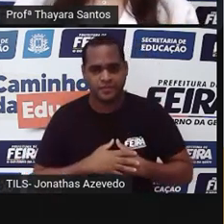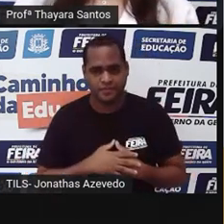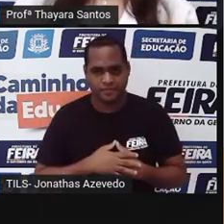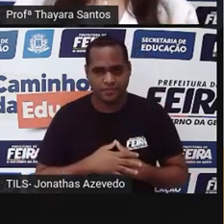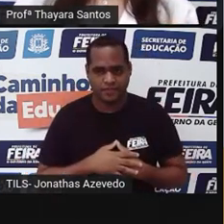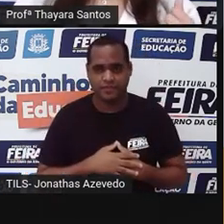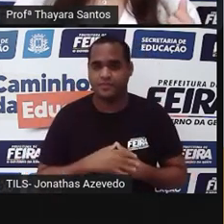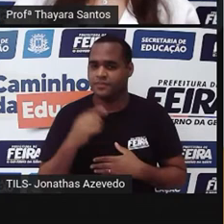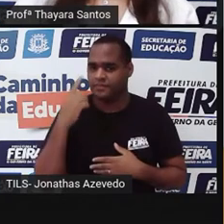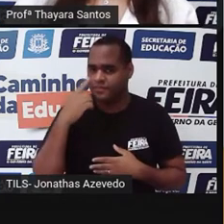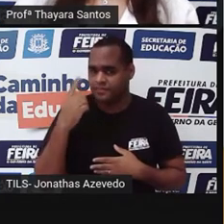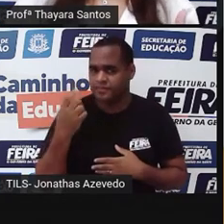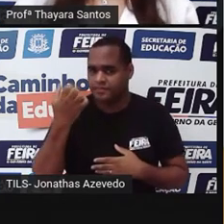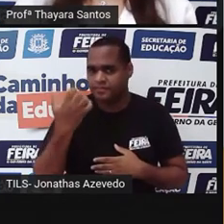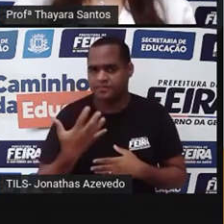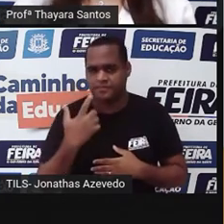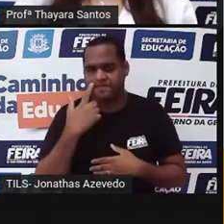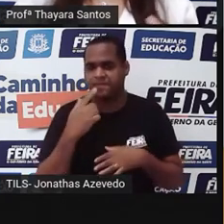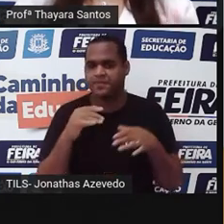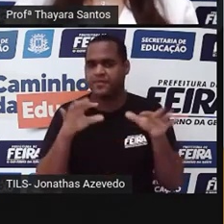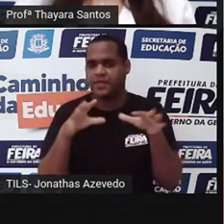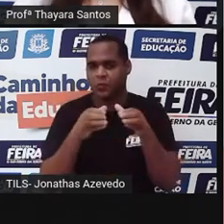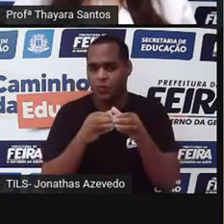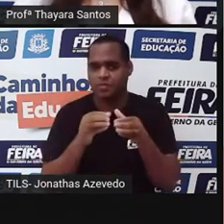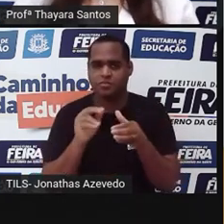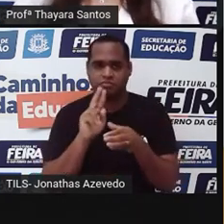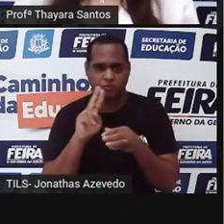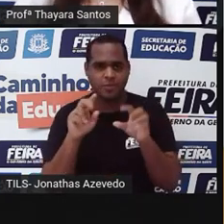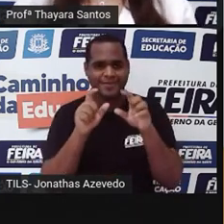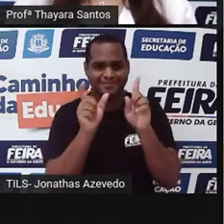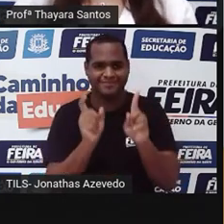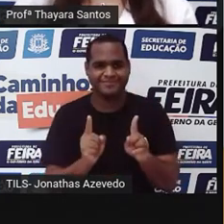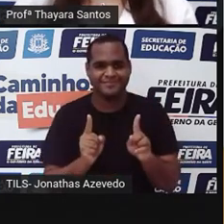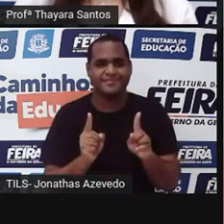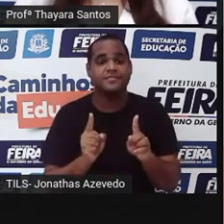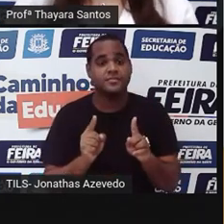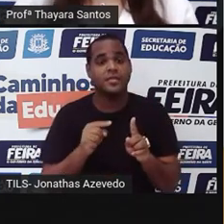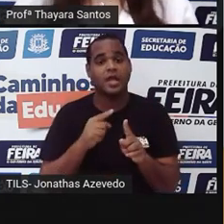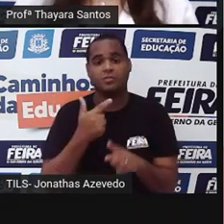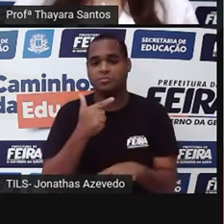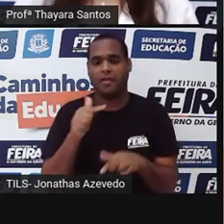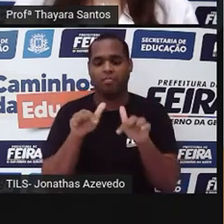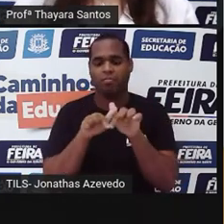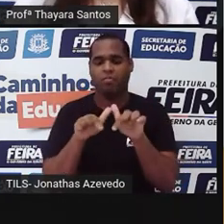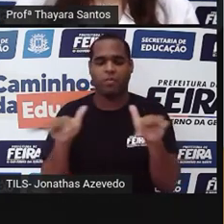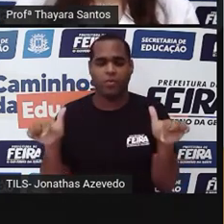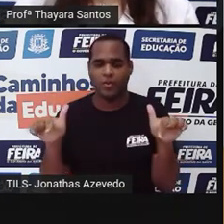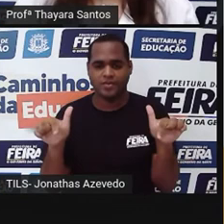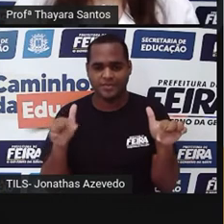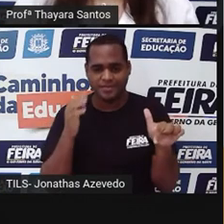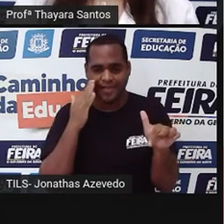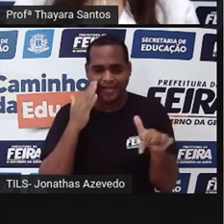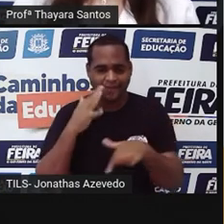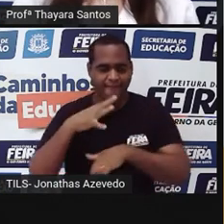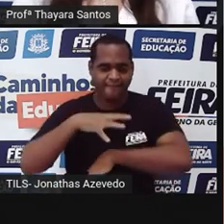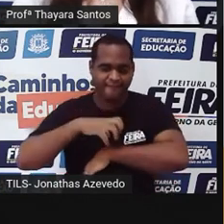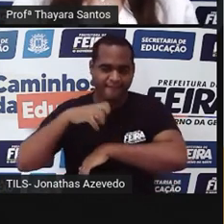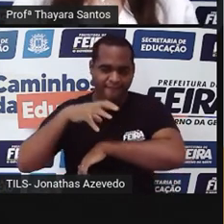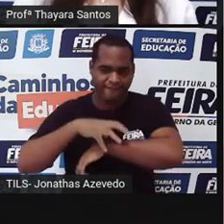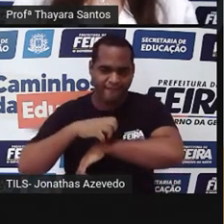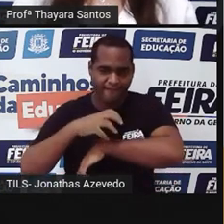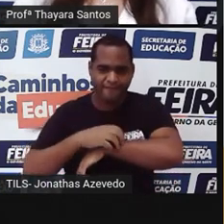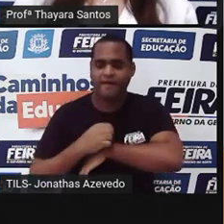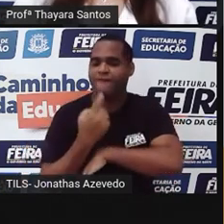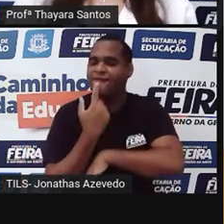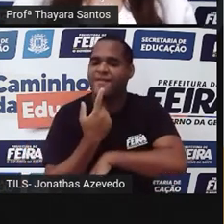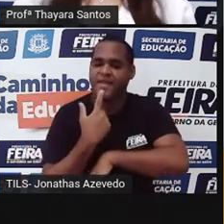Os anelídeos que estão no grupo dos aquetas ou irudinhos, eles não apresentam cerdas. É o caso das sanguessugas. Já